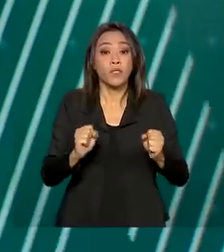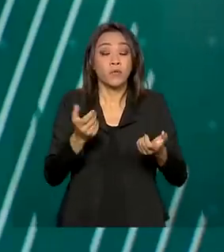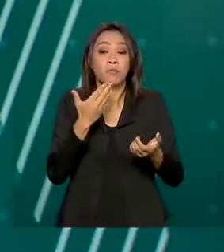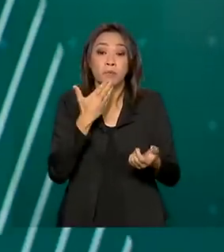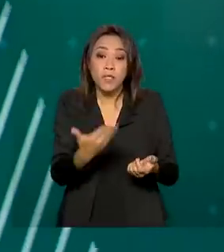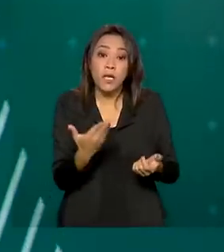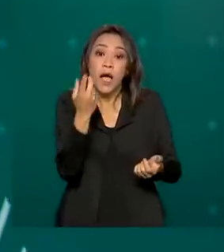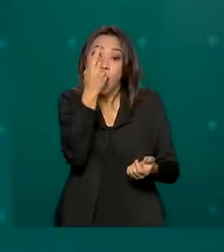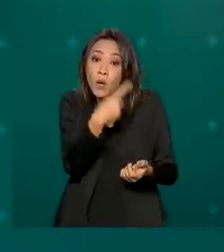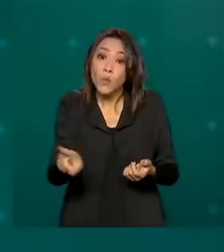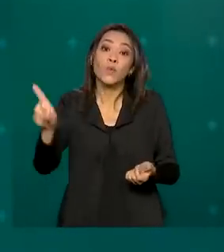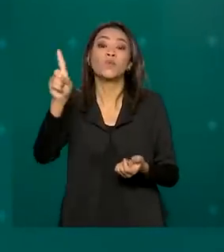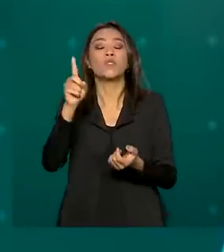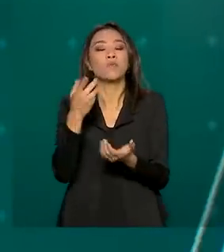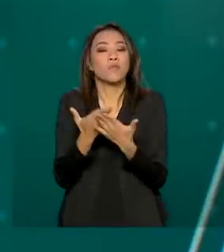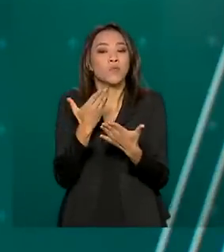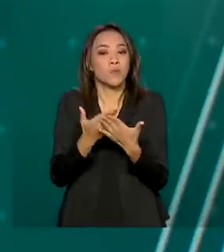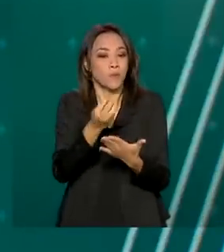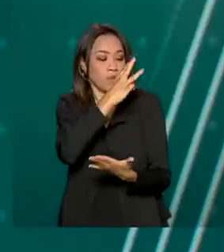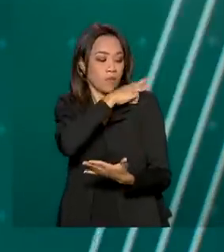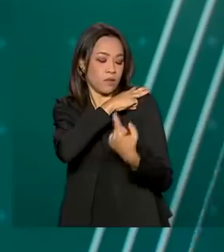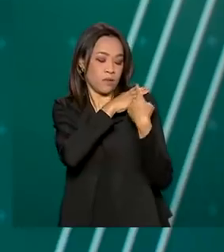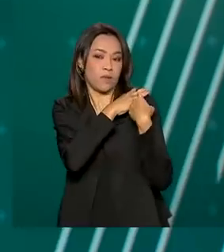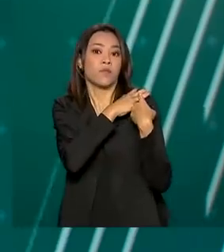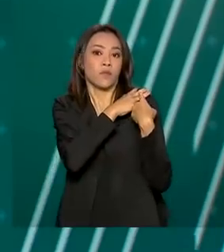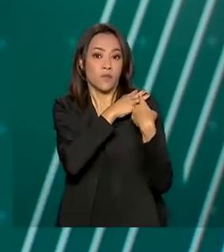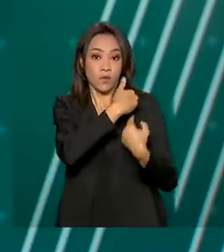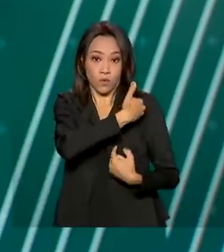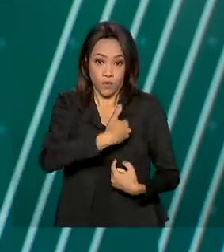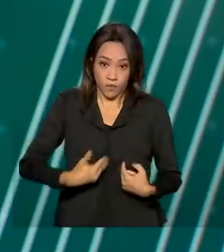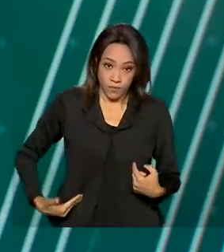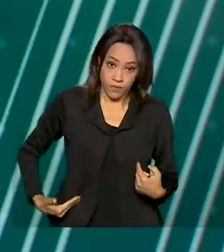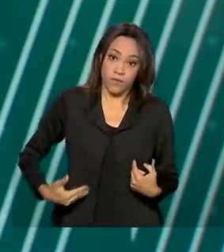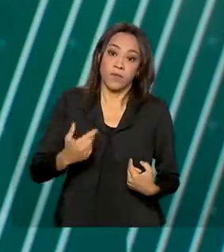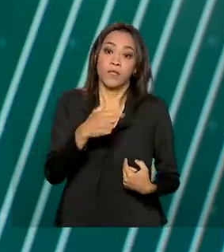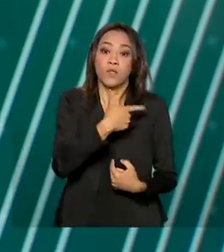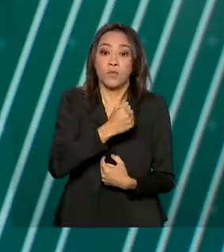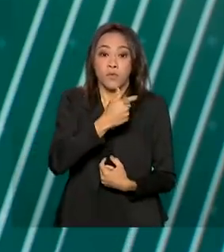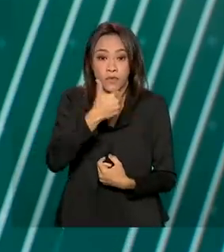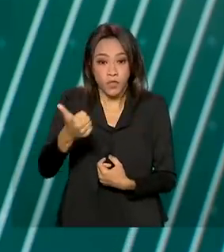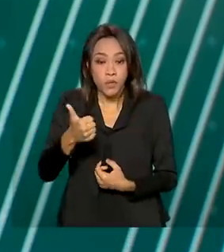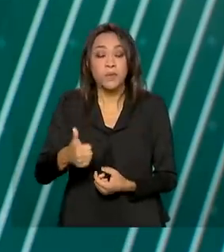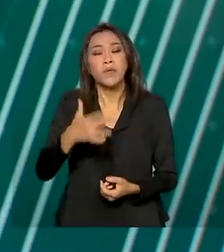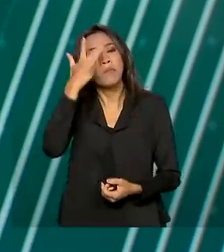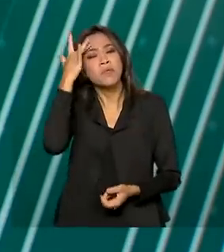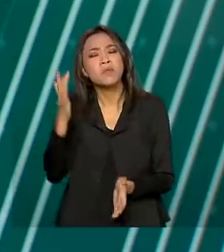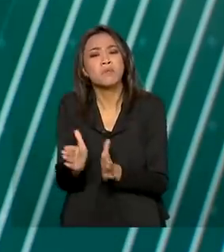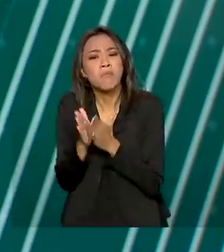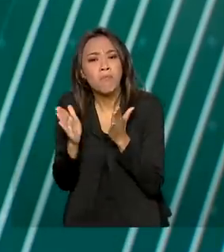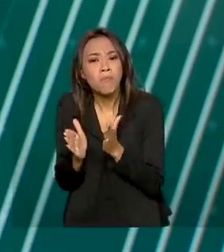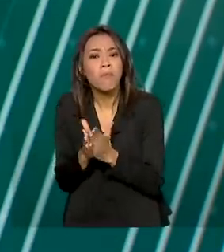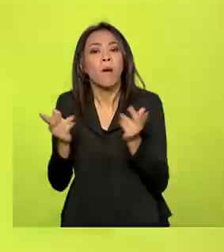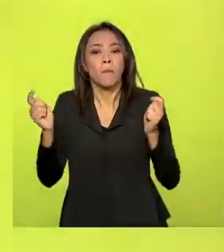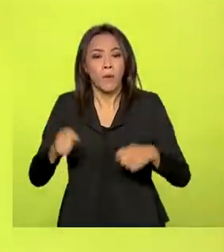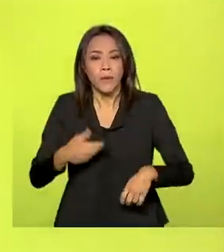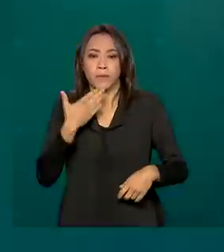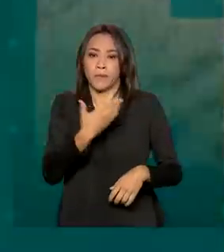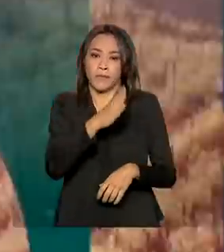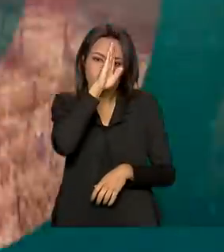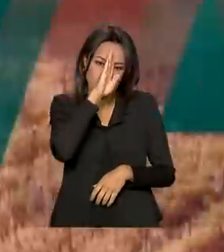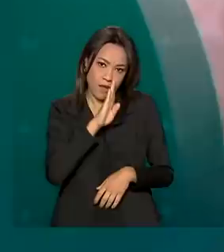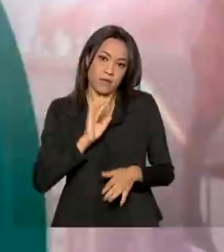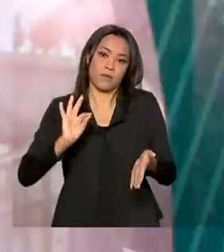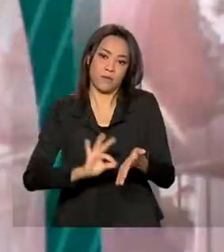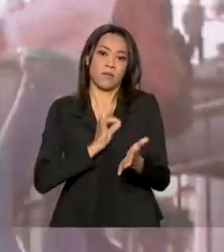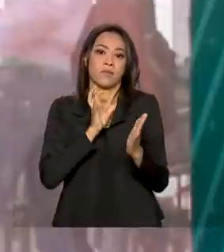cursando a última série de ensino médio na rede pública em 2021 e pessoas de baixa renda. Além disso, o sistema também